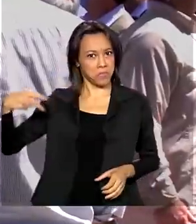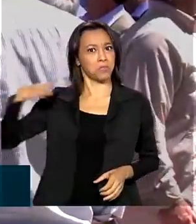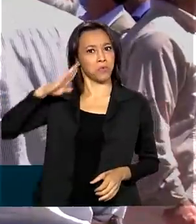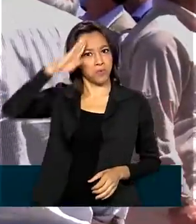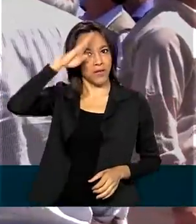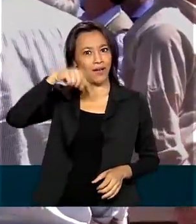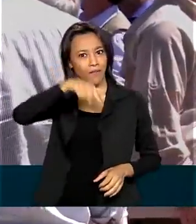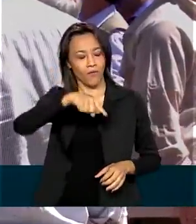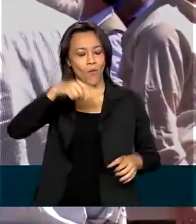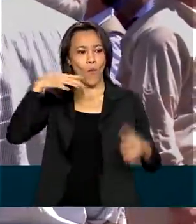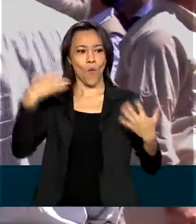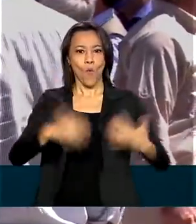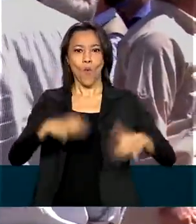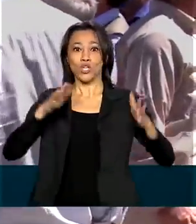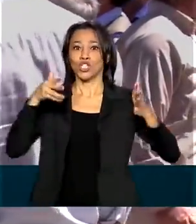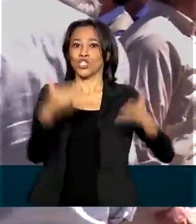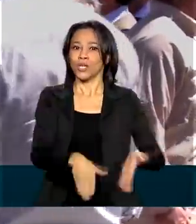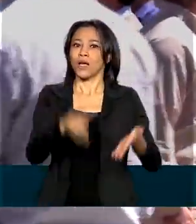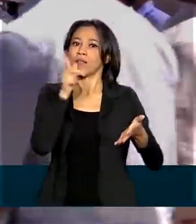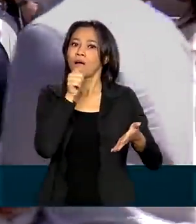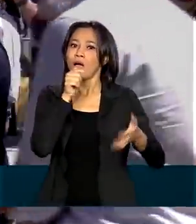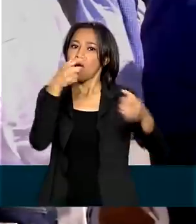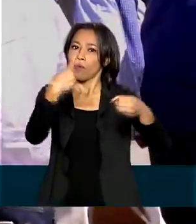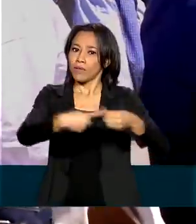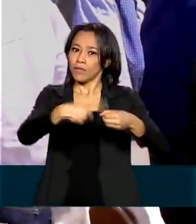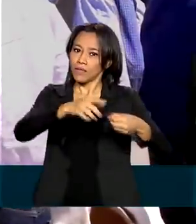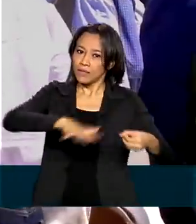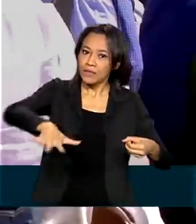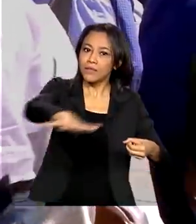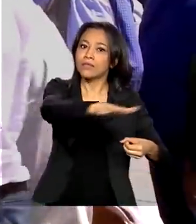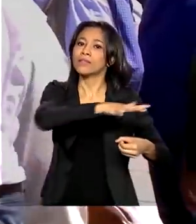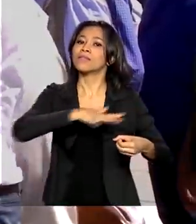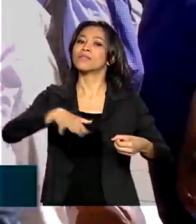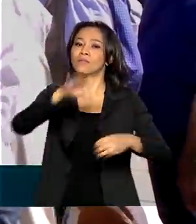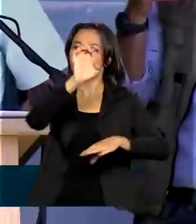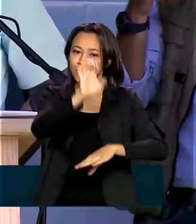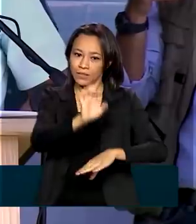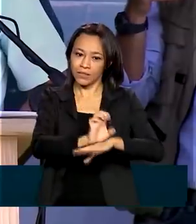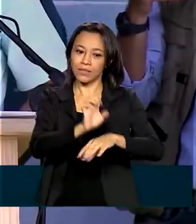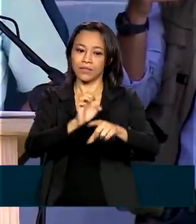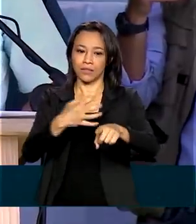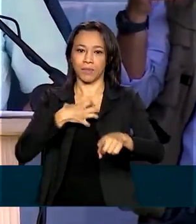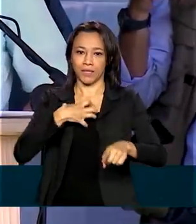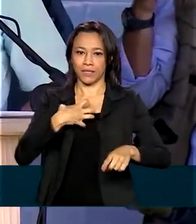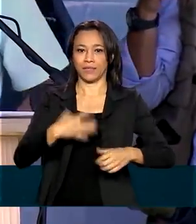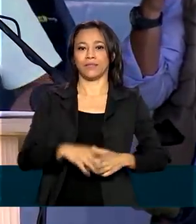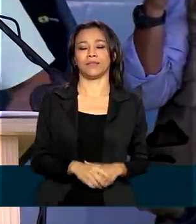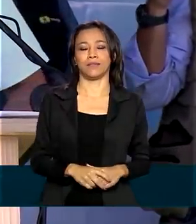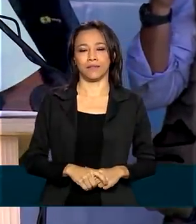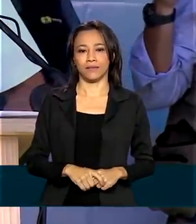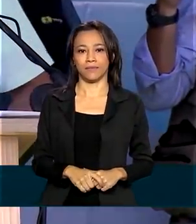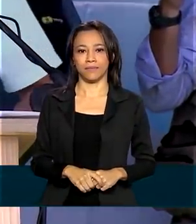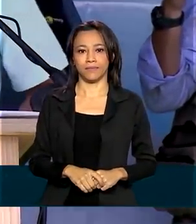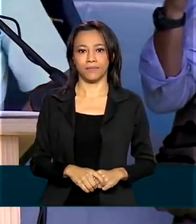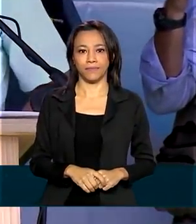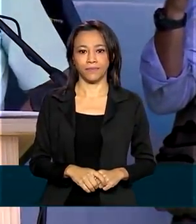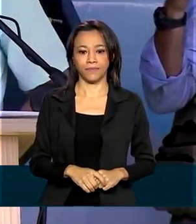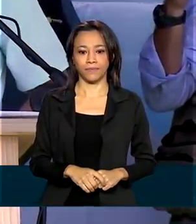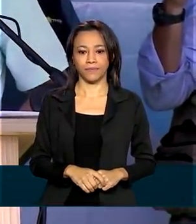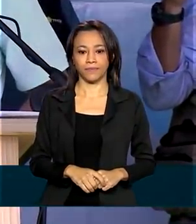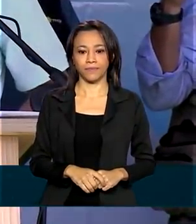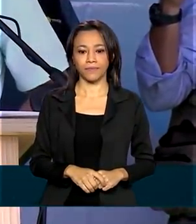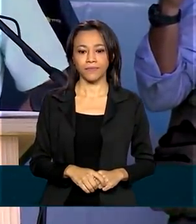chegada da água ao município de Campo Alegre de Lourdes, no semi-are do baiano. Eu lá no Sudeste, a minha